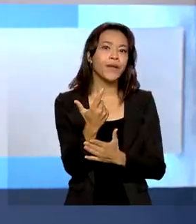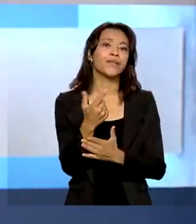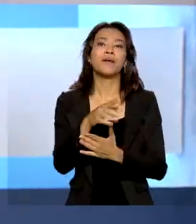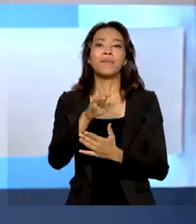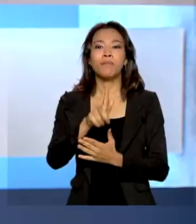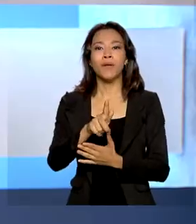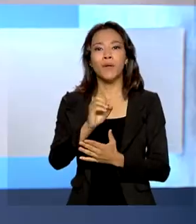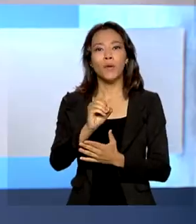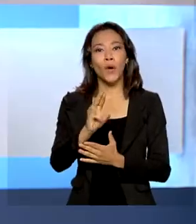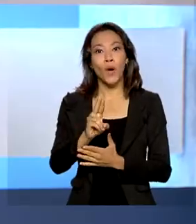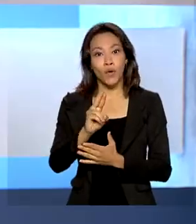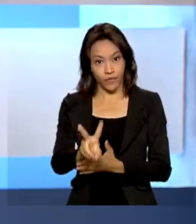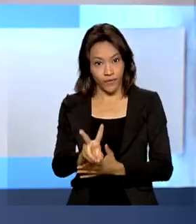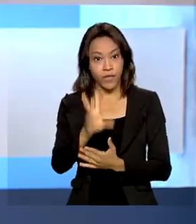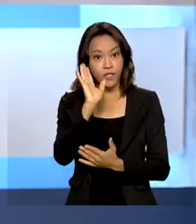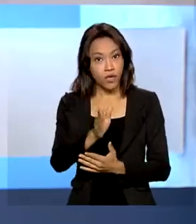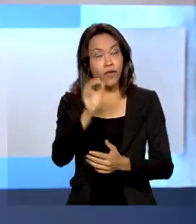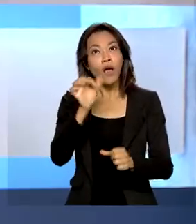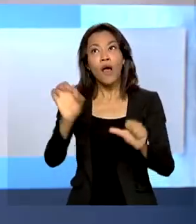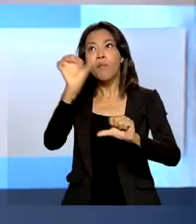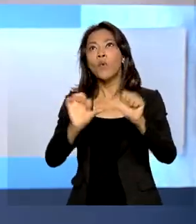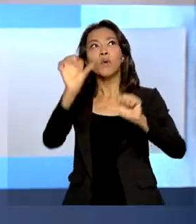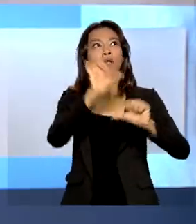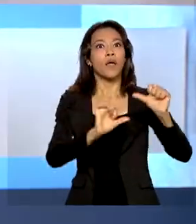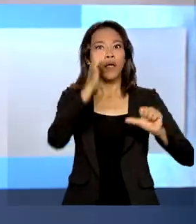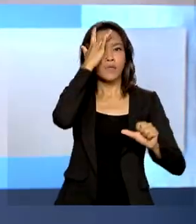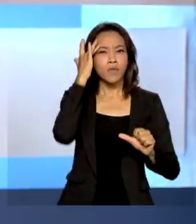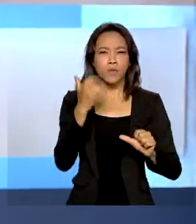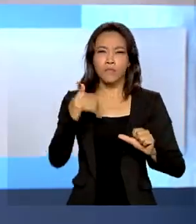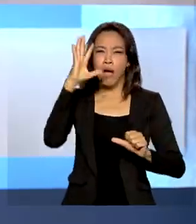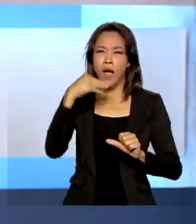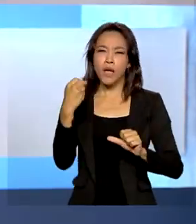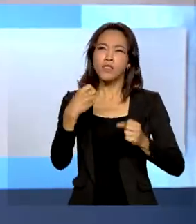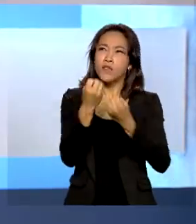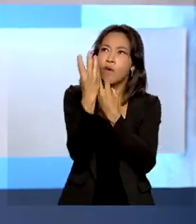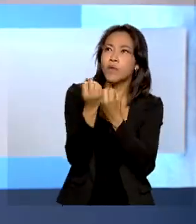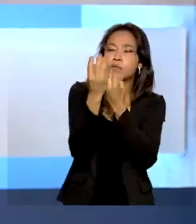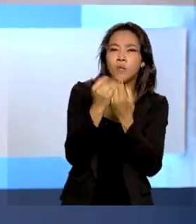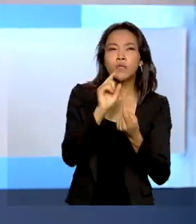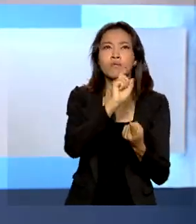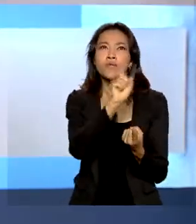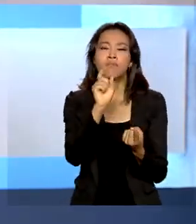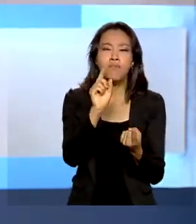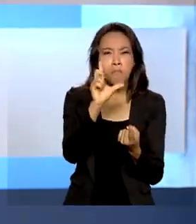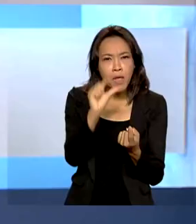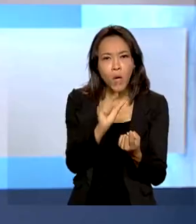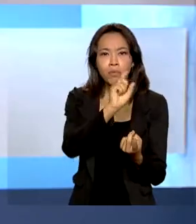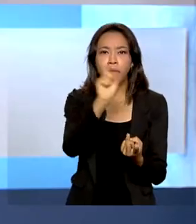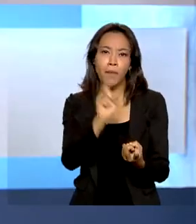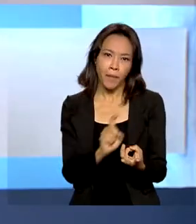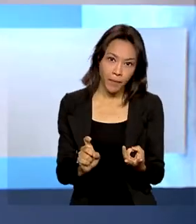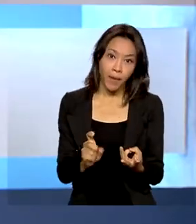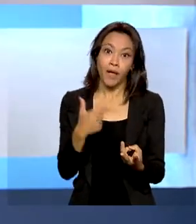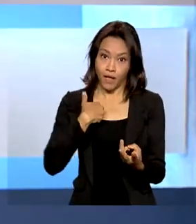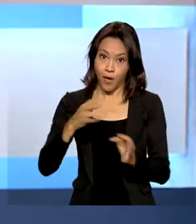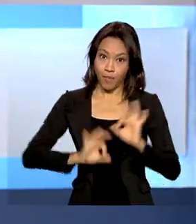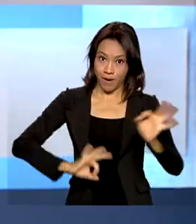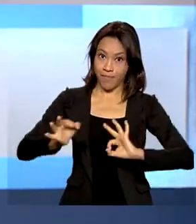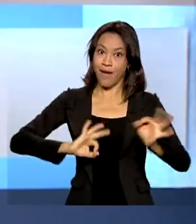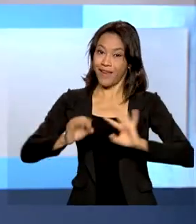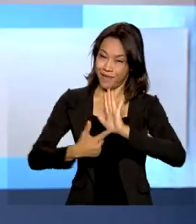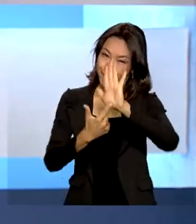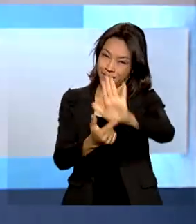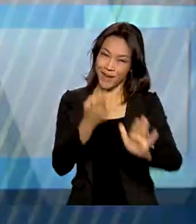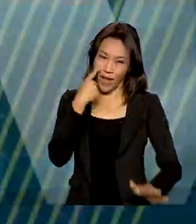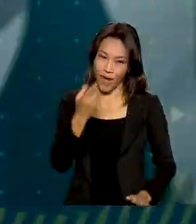fácil. Ele foi reformulado para que os usuários acessem mais conteúdos com menos cliques. Eu preparei uma reportagem sobre as mudanças.